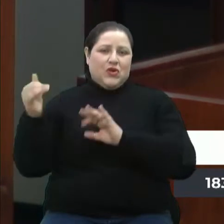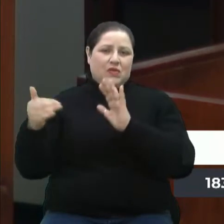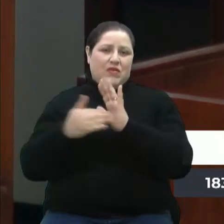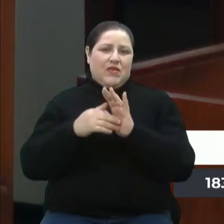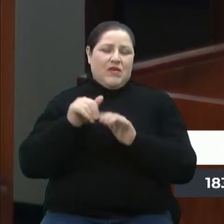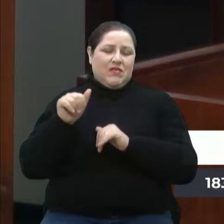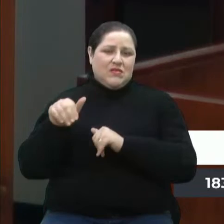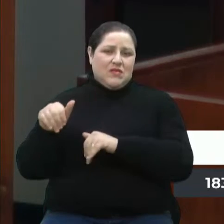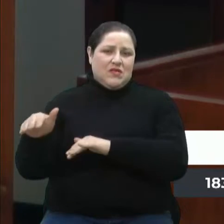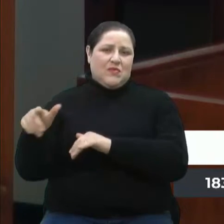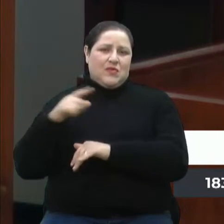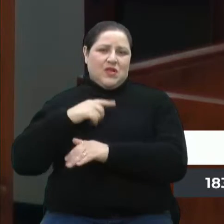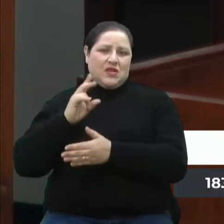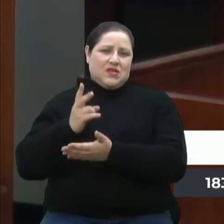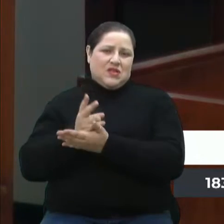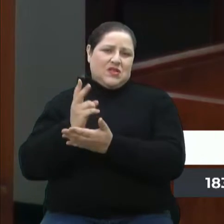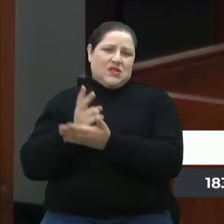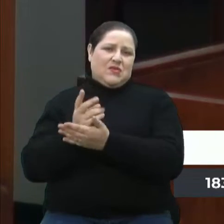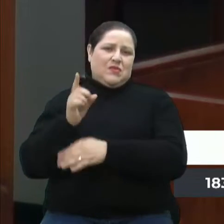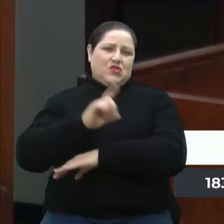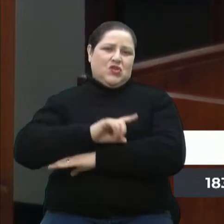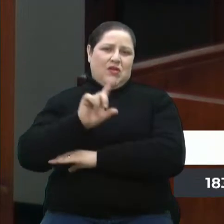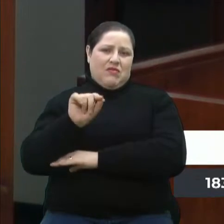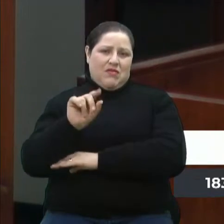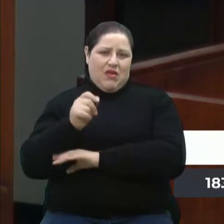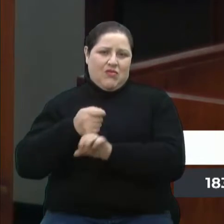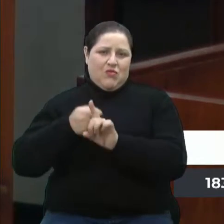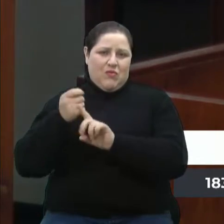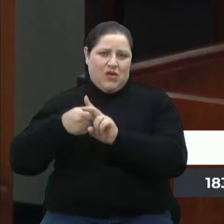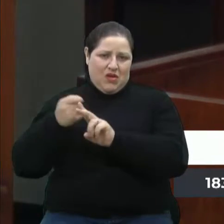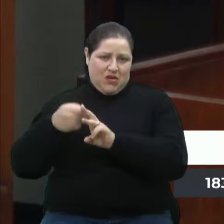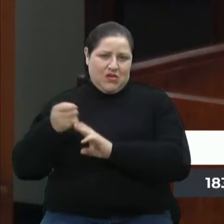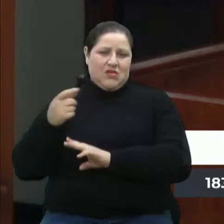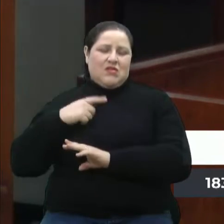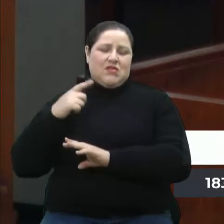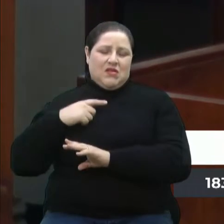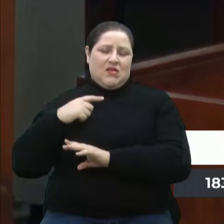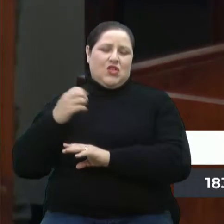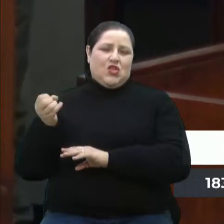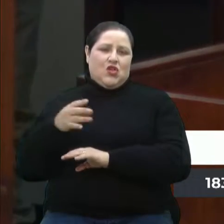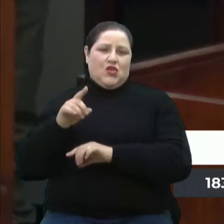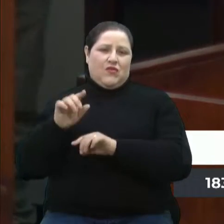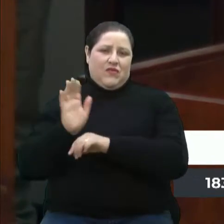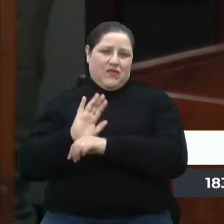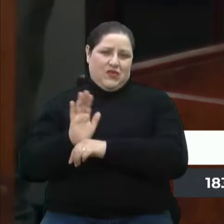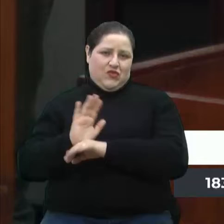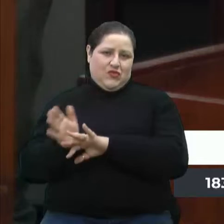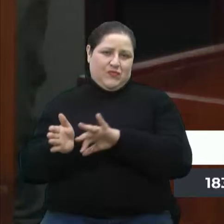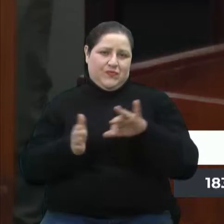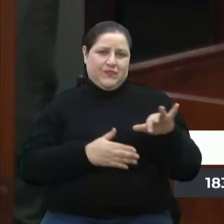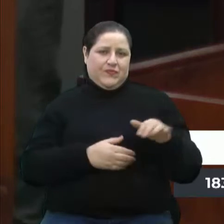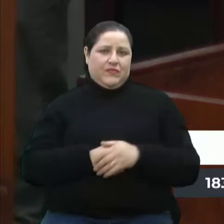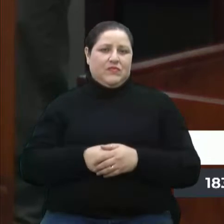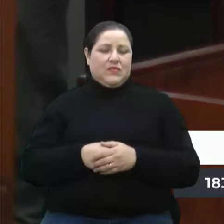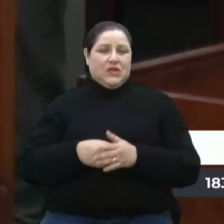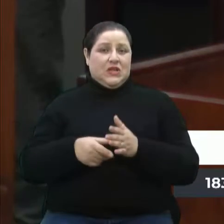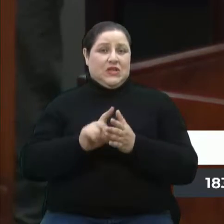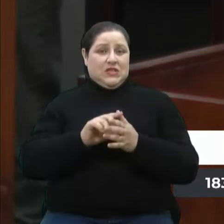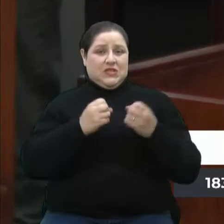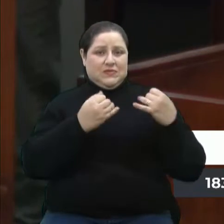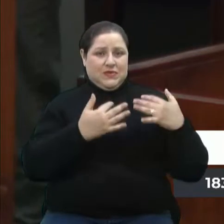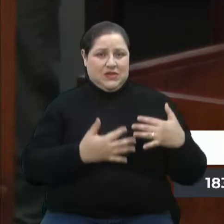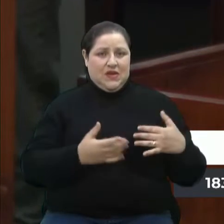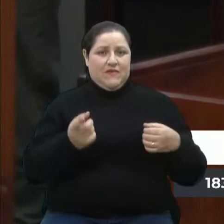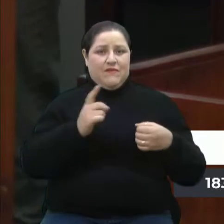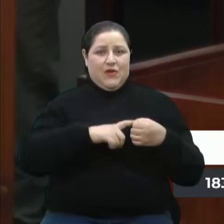sempre tem novos materiais a cada dia 10 de cada um desses meses. Antes de falar um pouco mais para vocês sobre o projeto, eu só quero voltar para